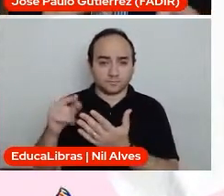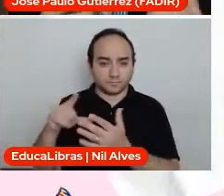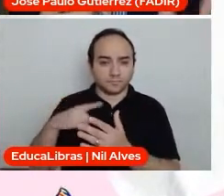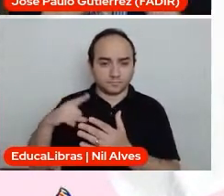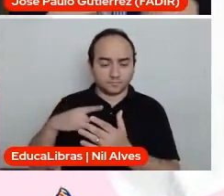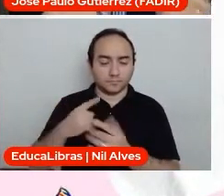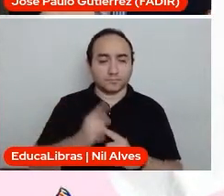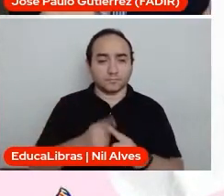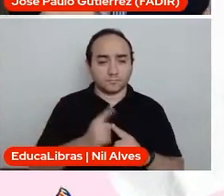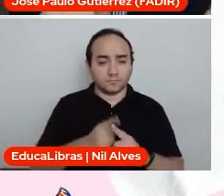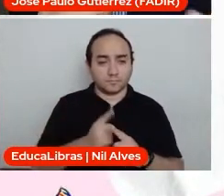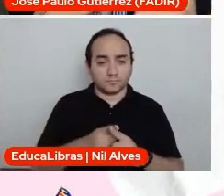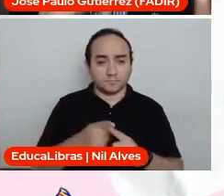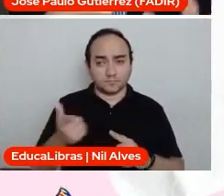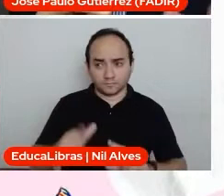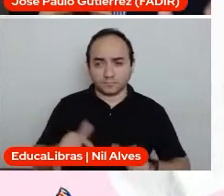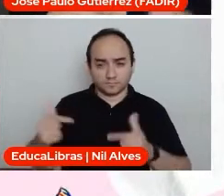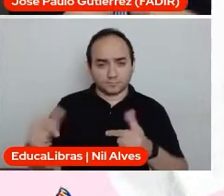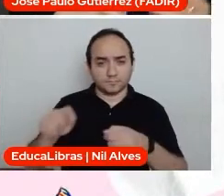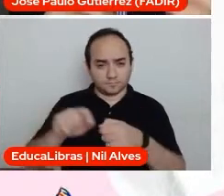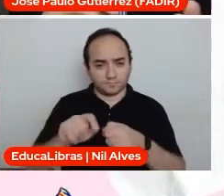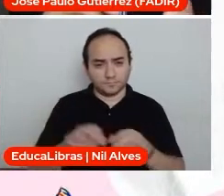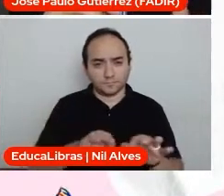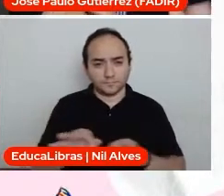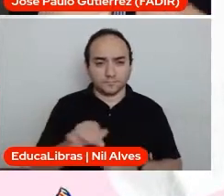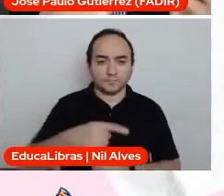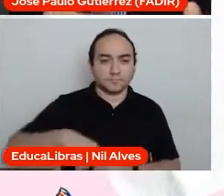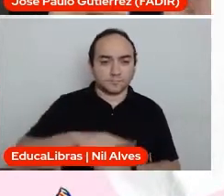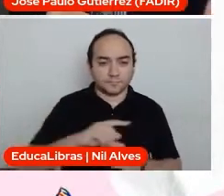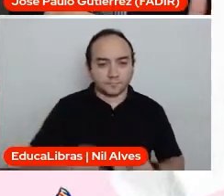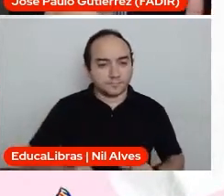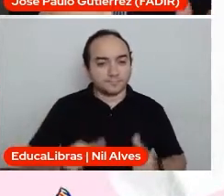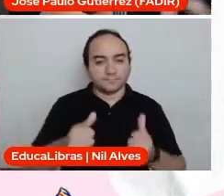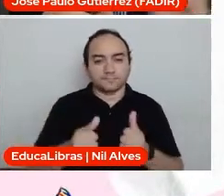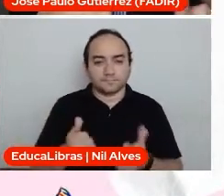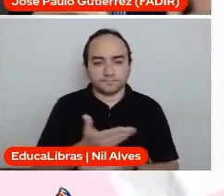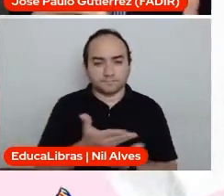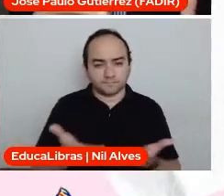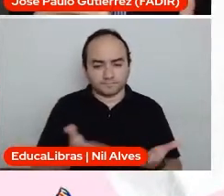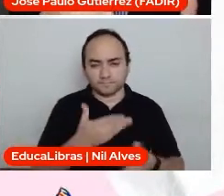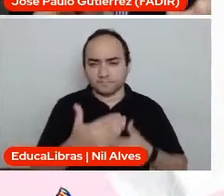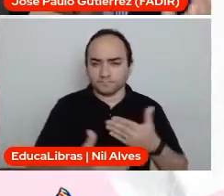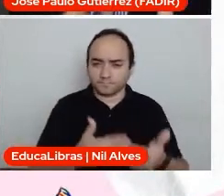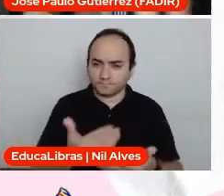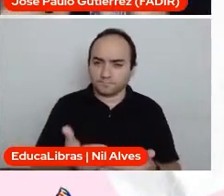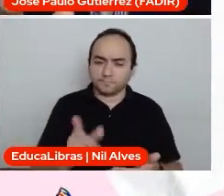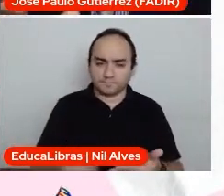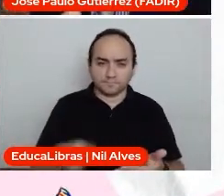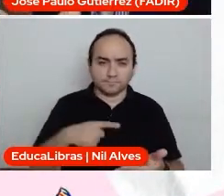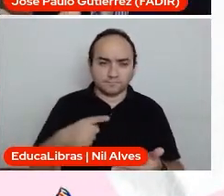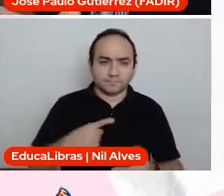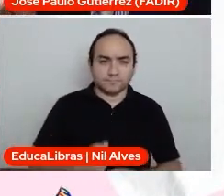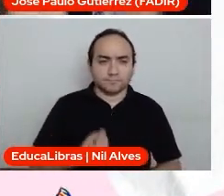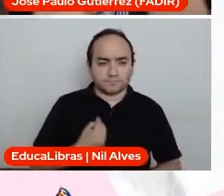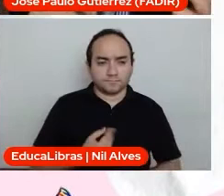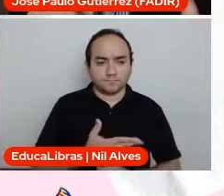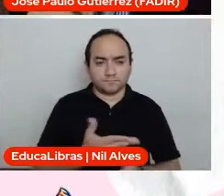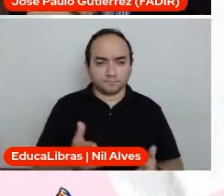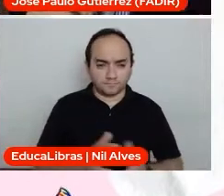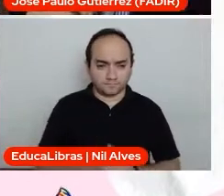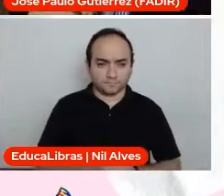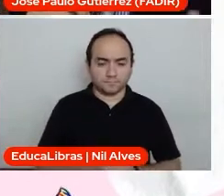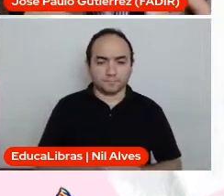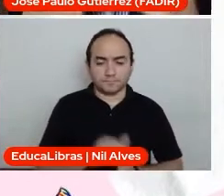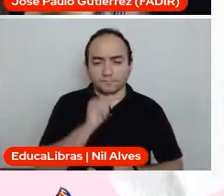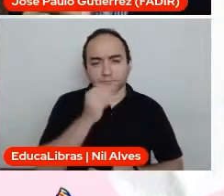porque é através dessas ações que nós vamos realmente melhorar alguma situação, alguma condição de vida de uma pessoa, de uma